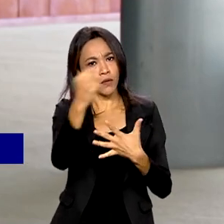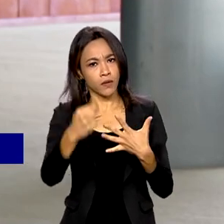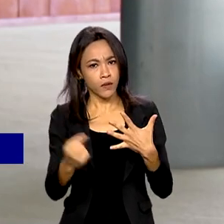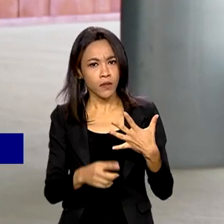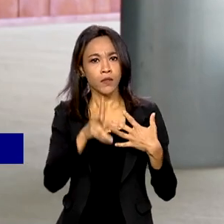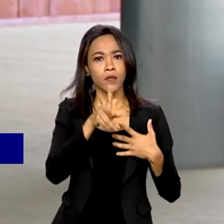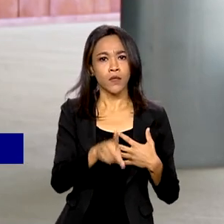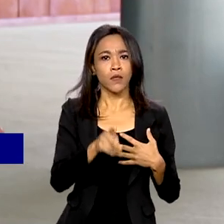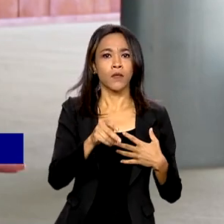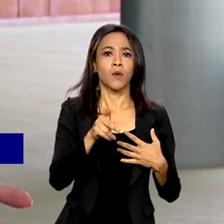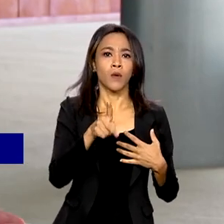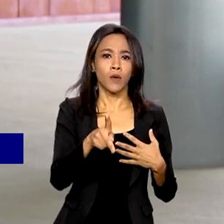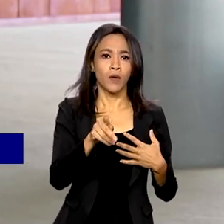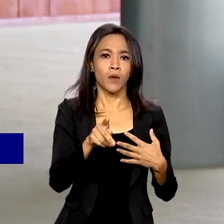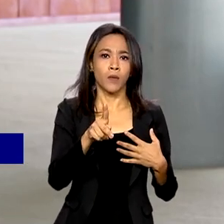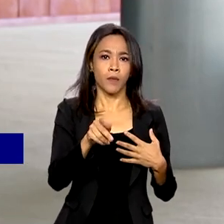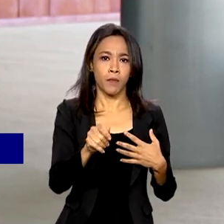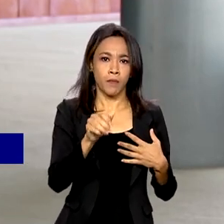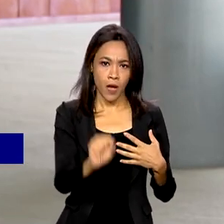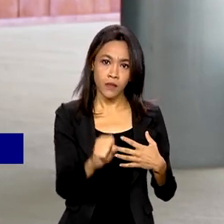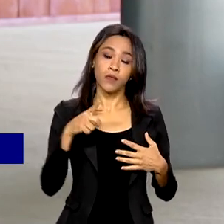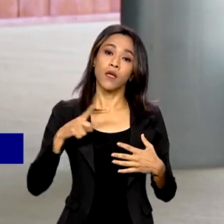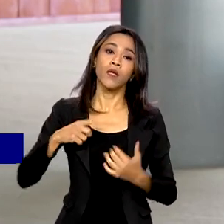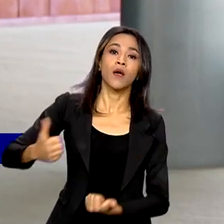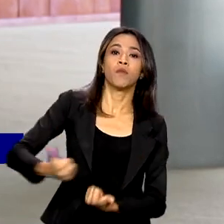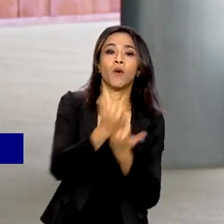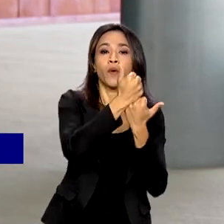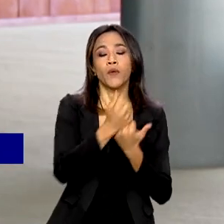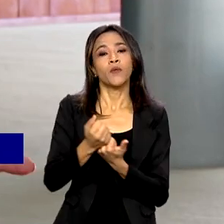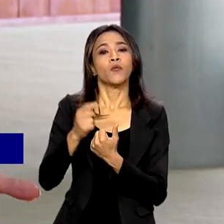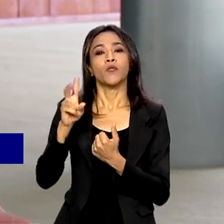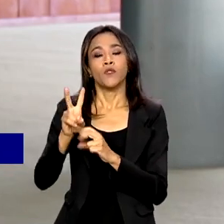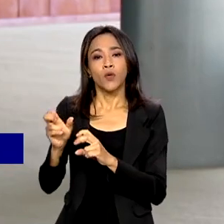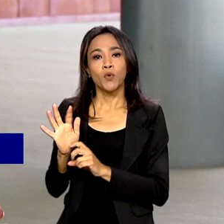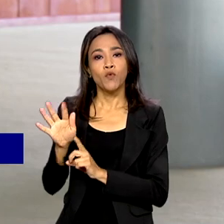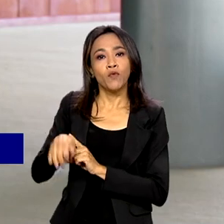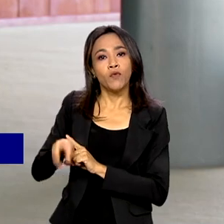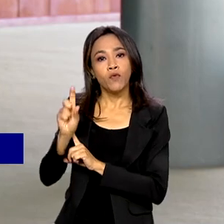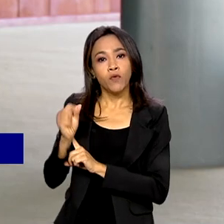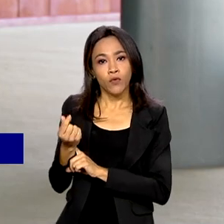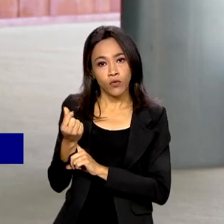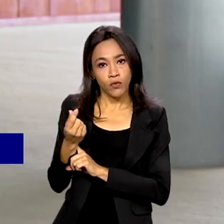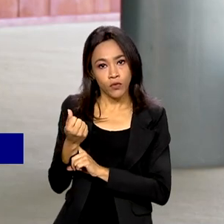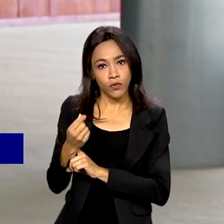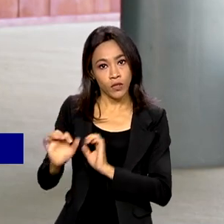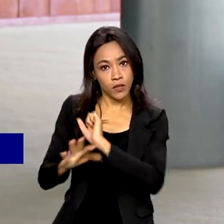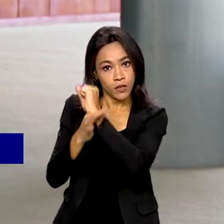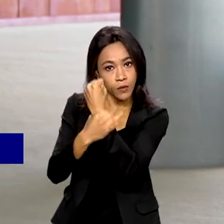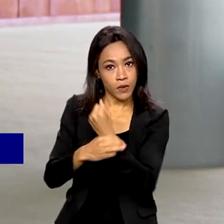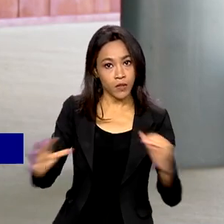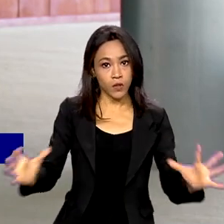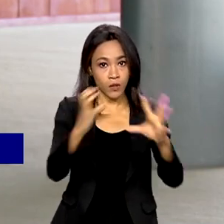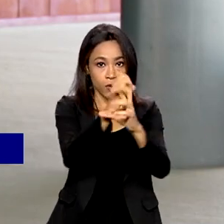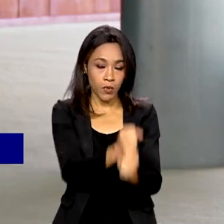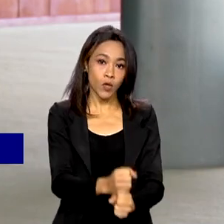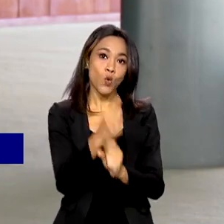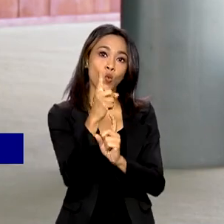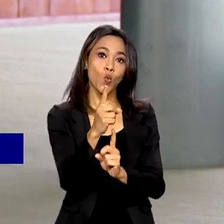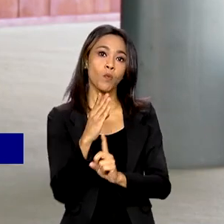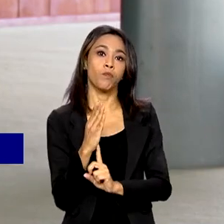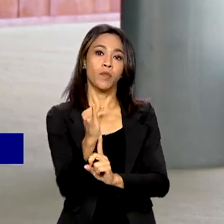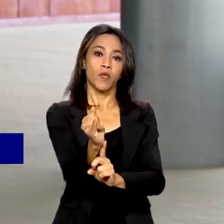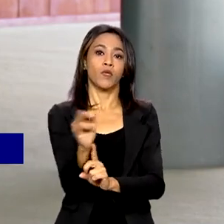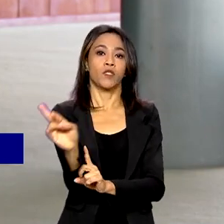recursos do Fundo Nacional de Segurança Pública para os estados e o Distrito Federal, que este ano somam mais de um bilhão de